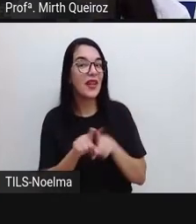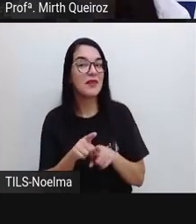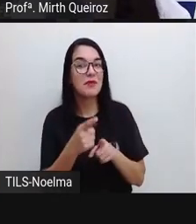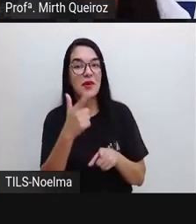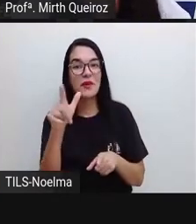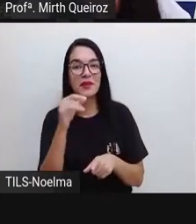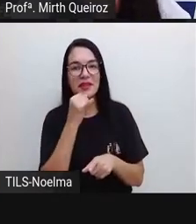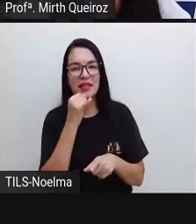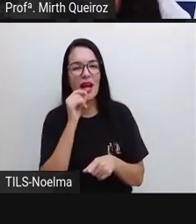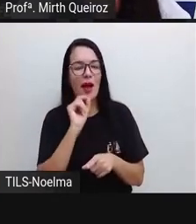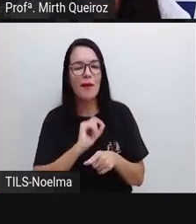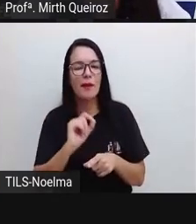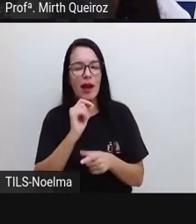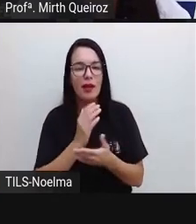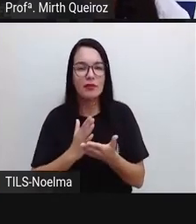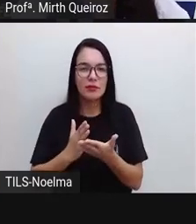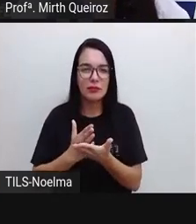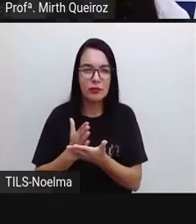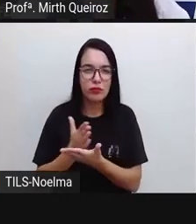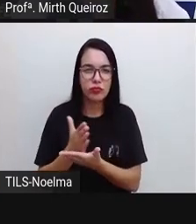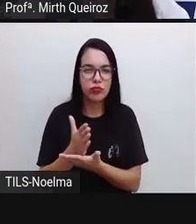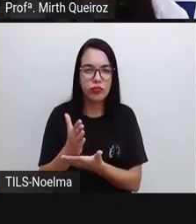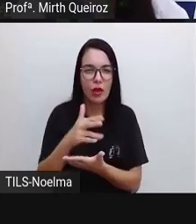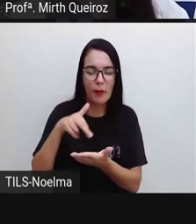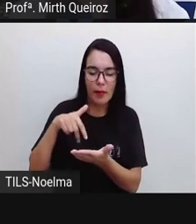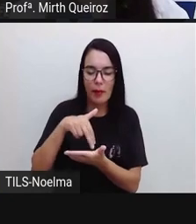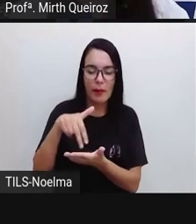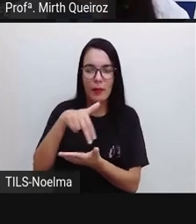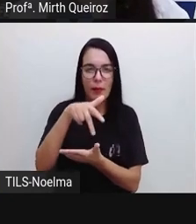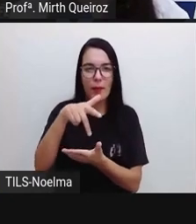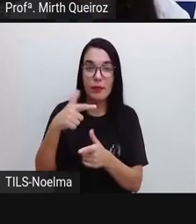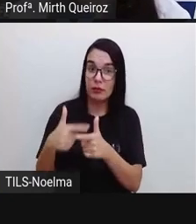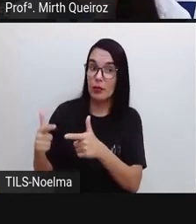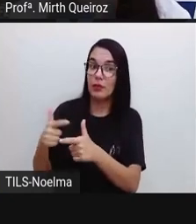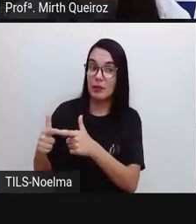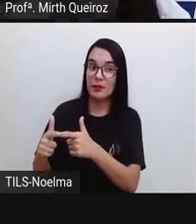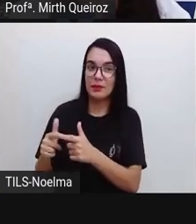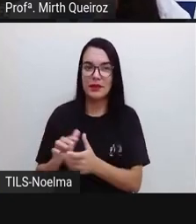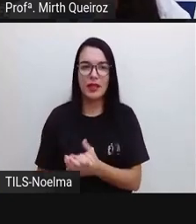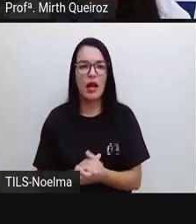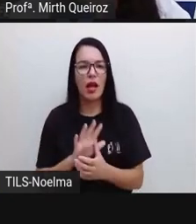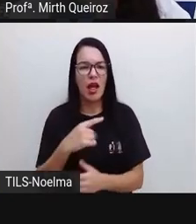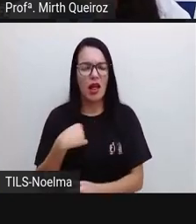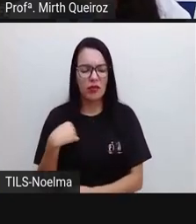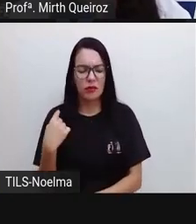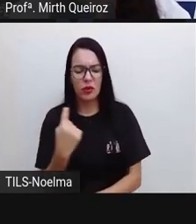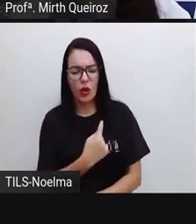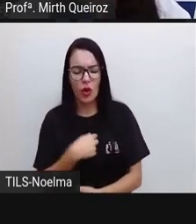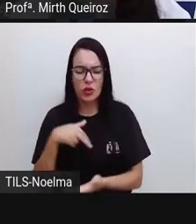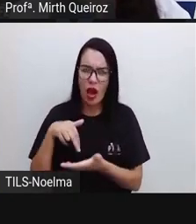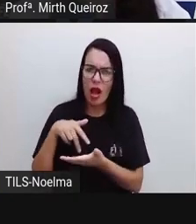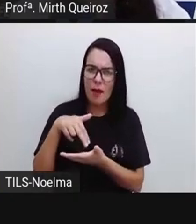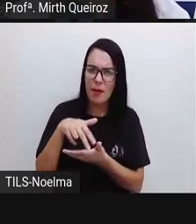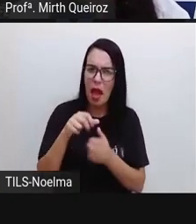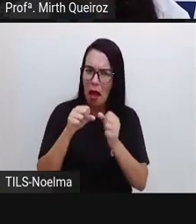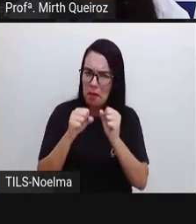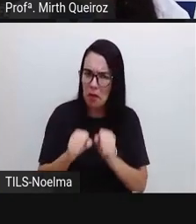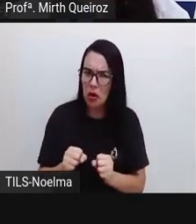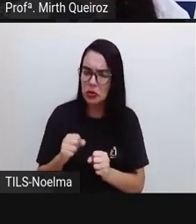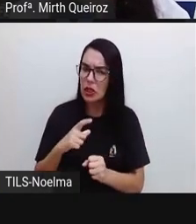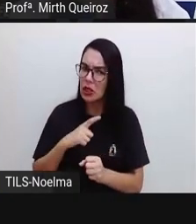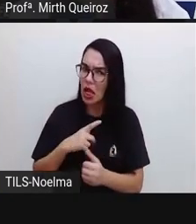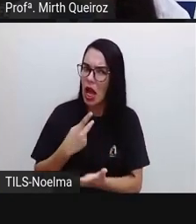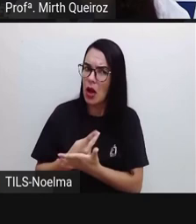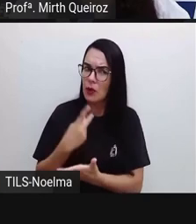Sobre o caminho e seus percalços. Em nosso caminhar, é possível que ocorram